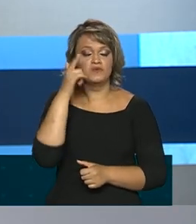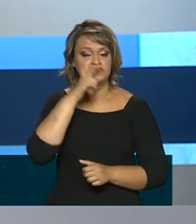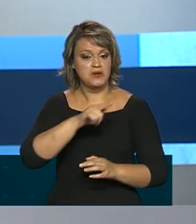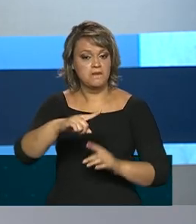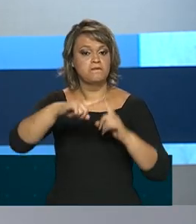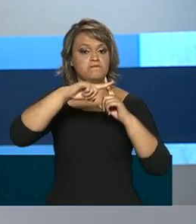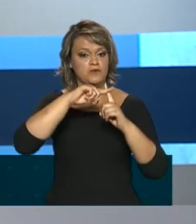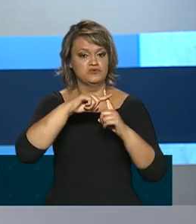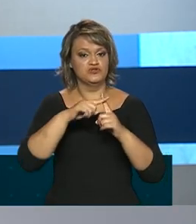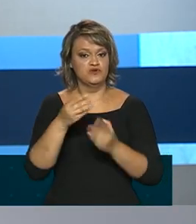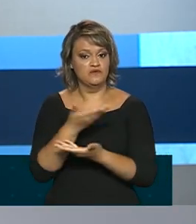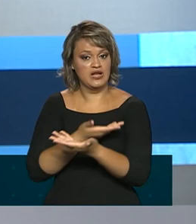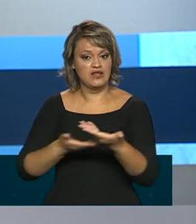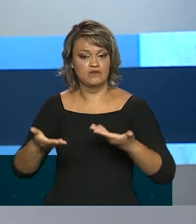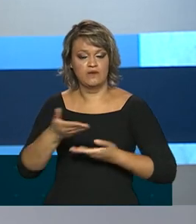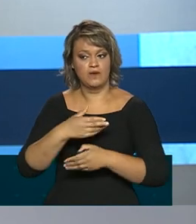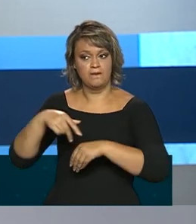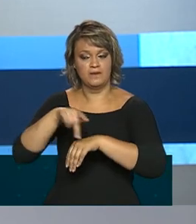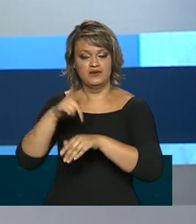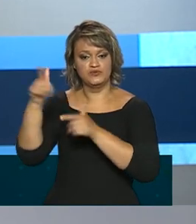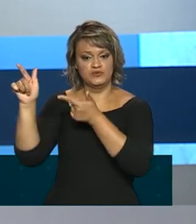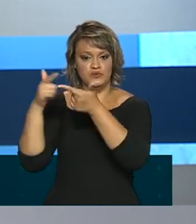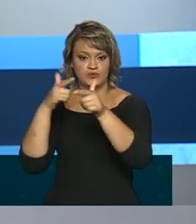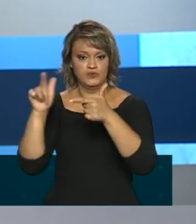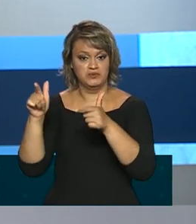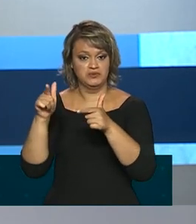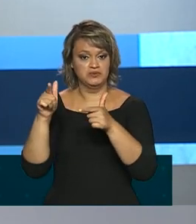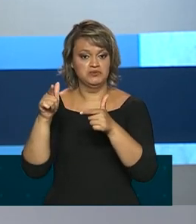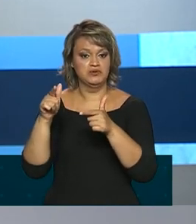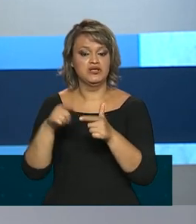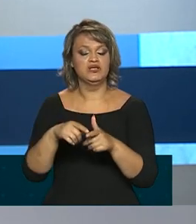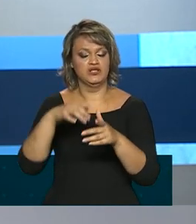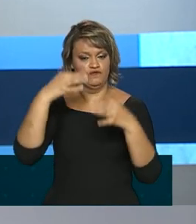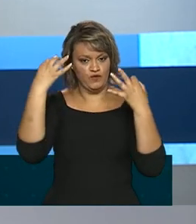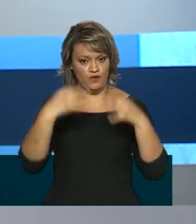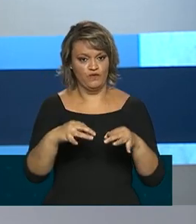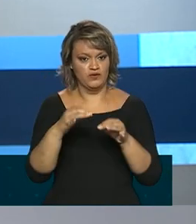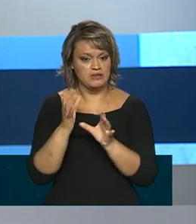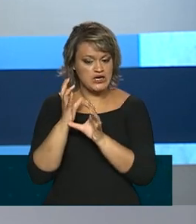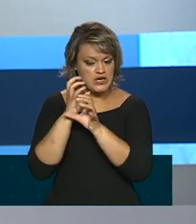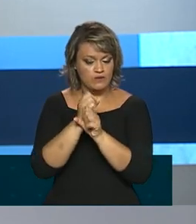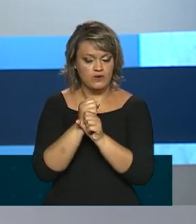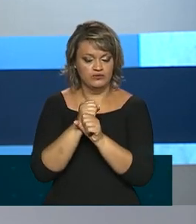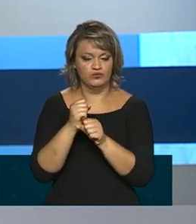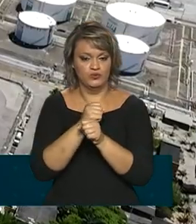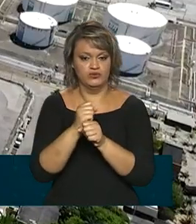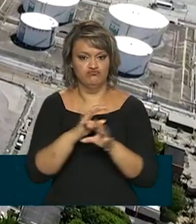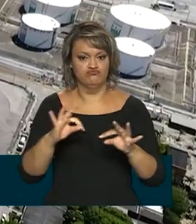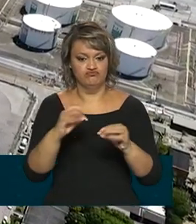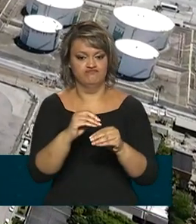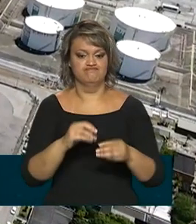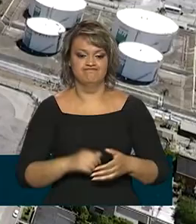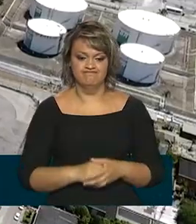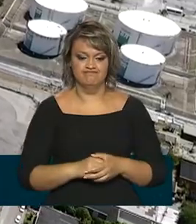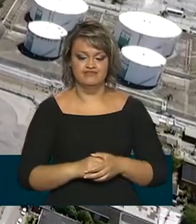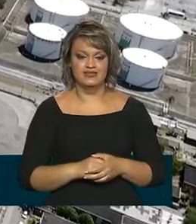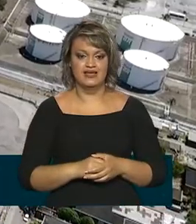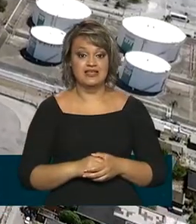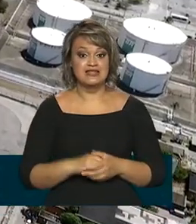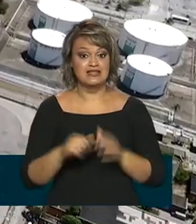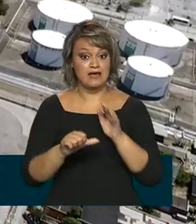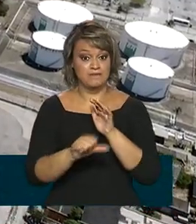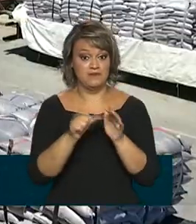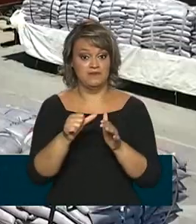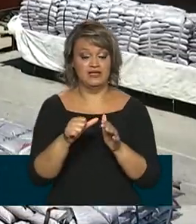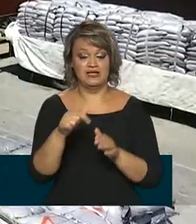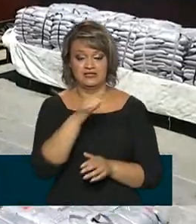positivo nas trocas com o exterior no período, tendência também registrada no acumulado do ano. Na primeira semana